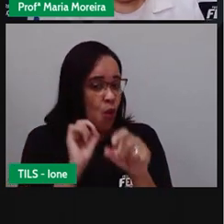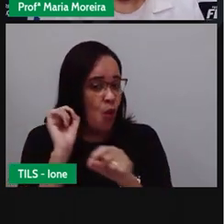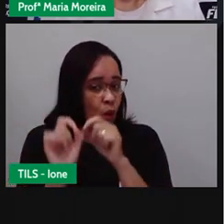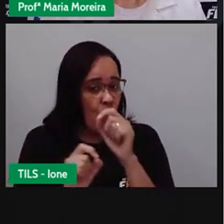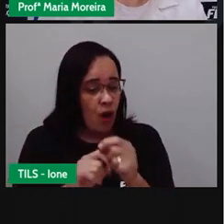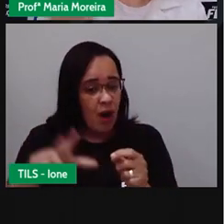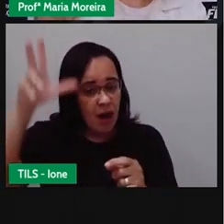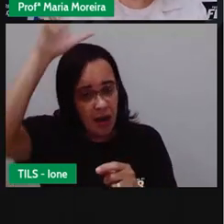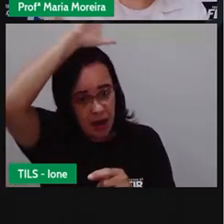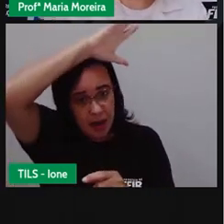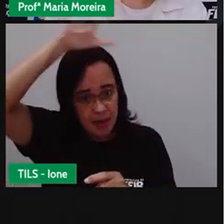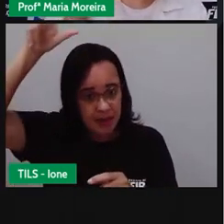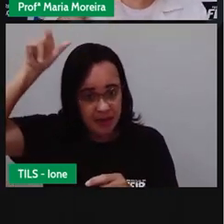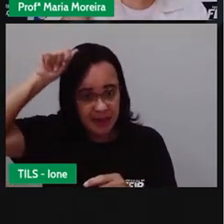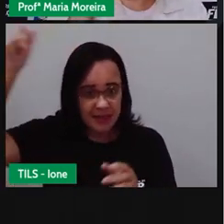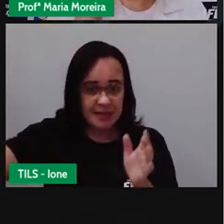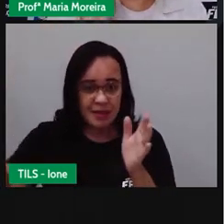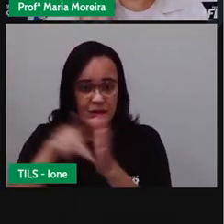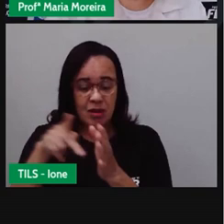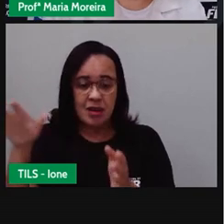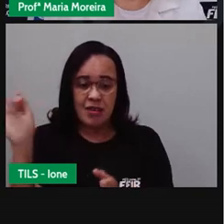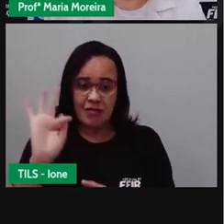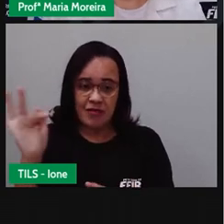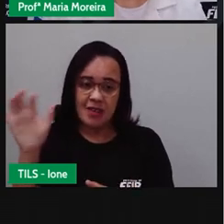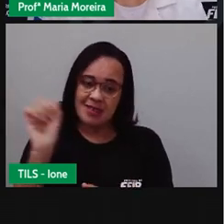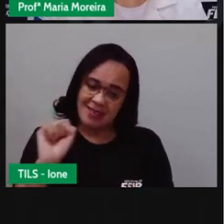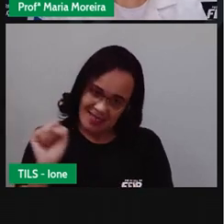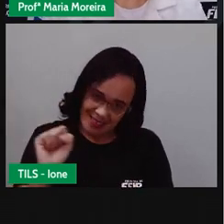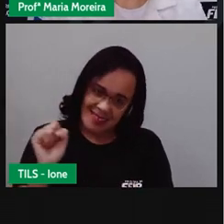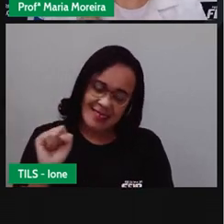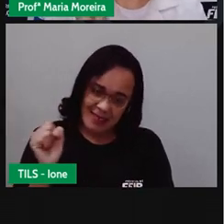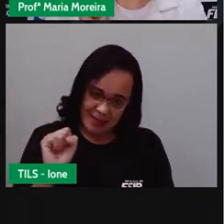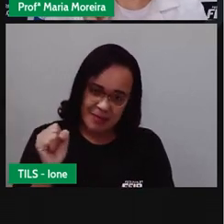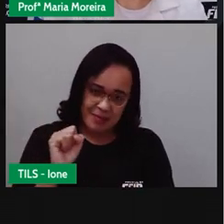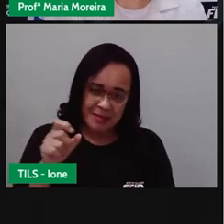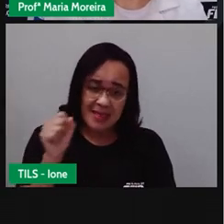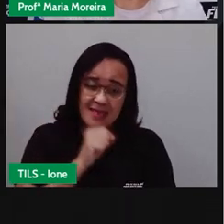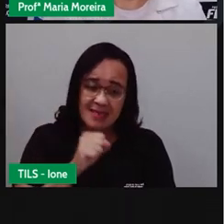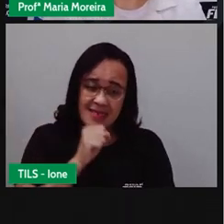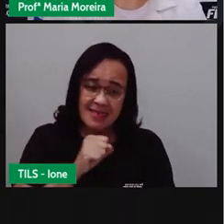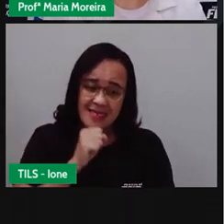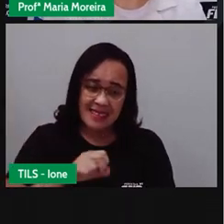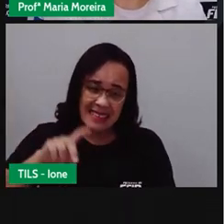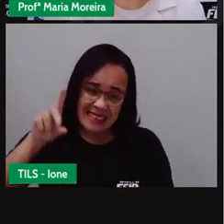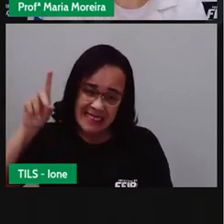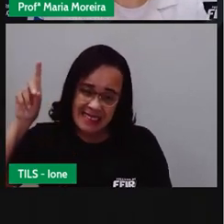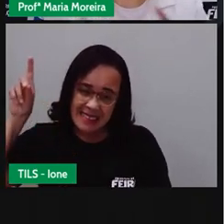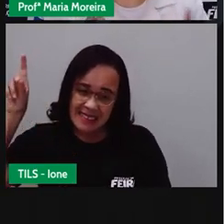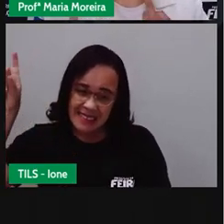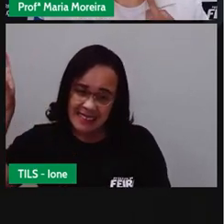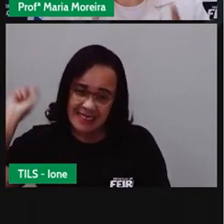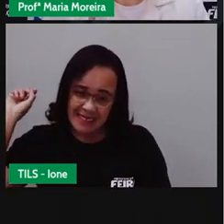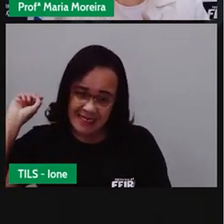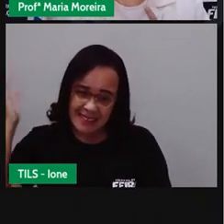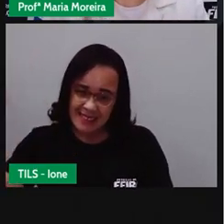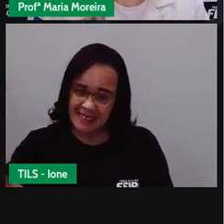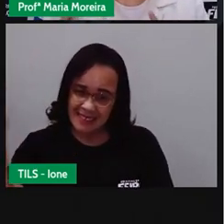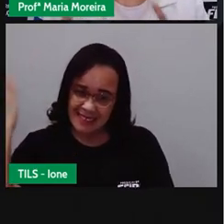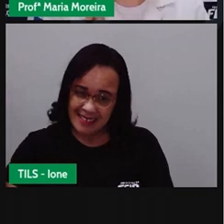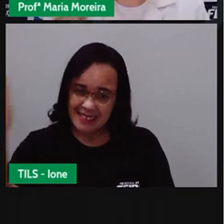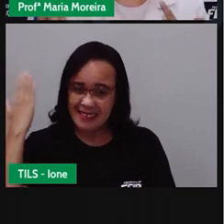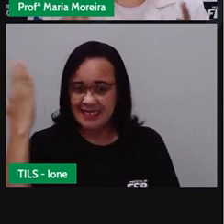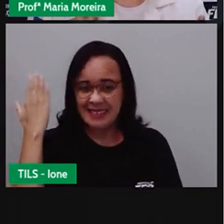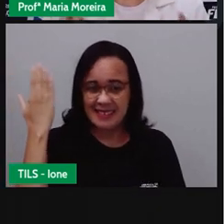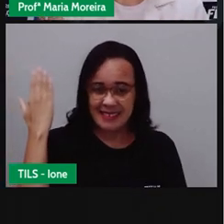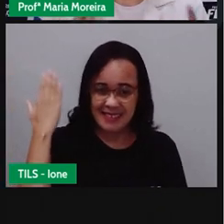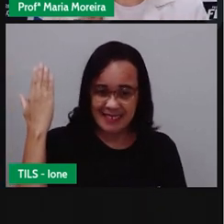atual. Ela um pouco mais antiga. E essa é bem antiga. Isso é a Avenida Senhor dos Passos. Percebam que os carros aí ainda